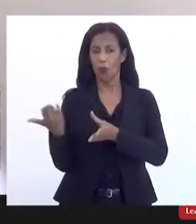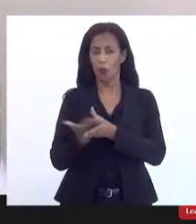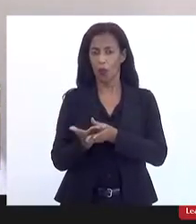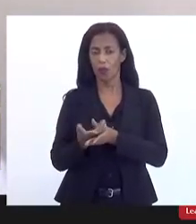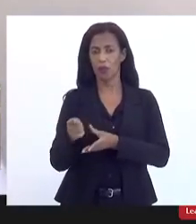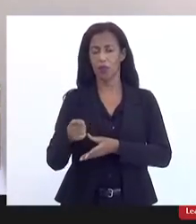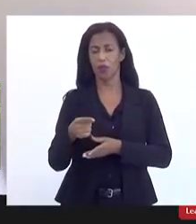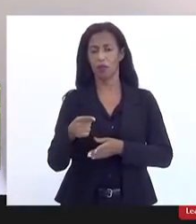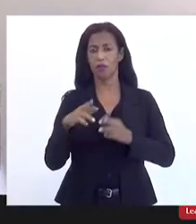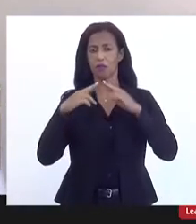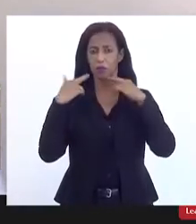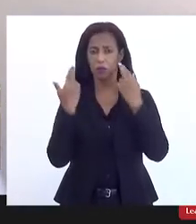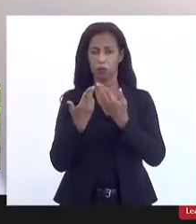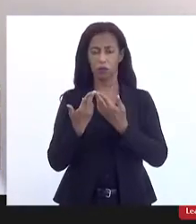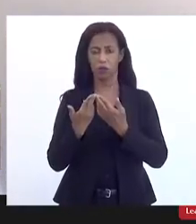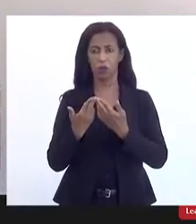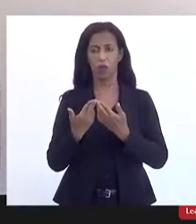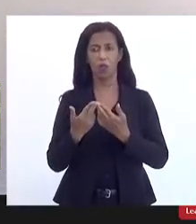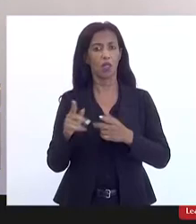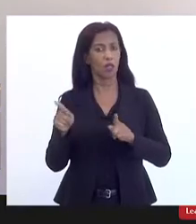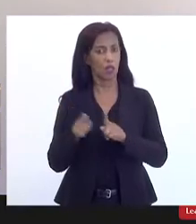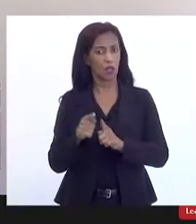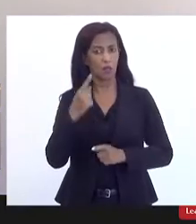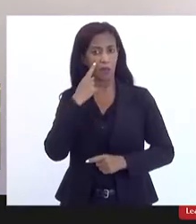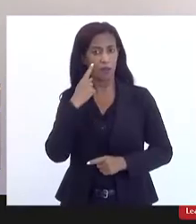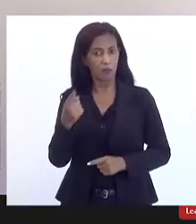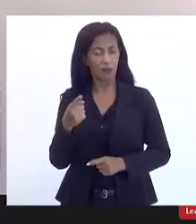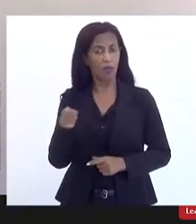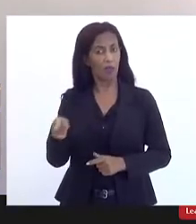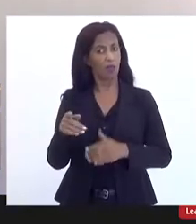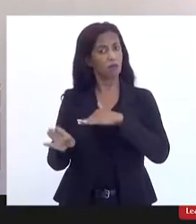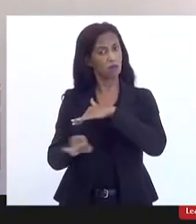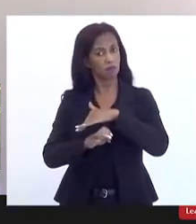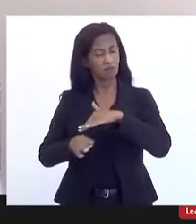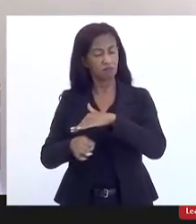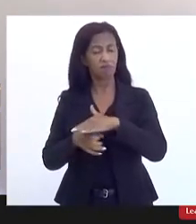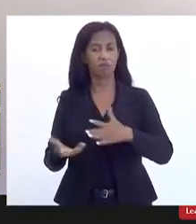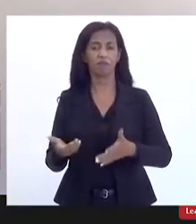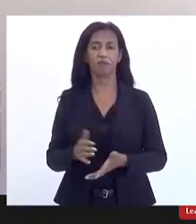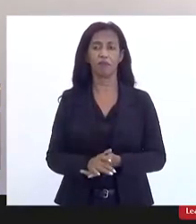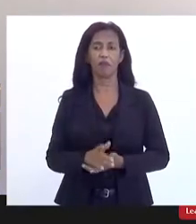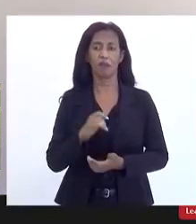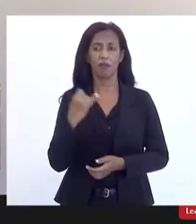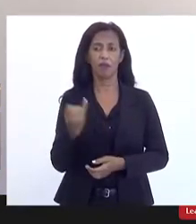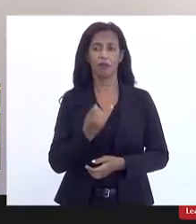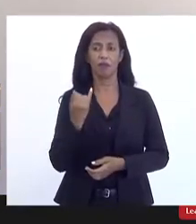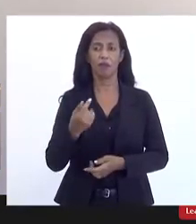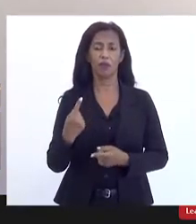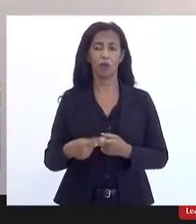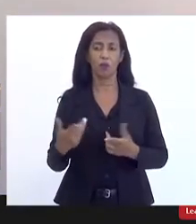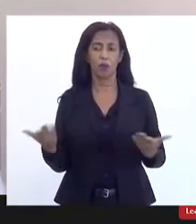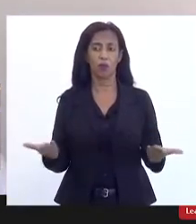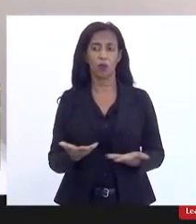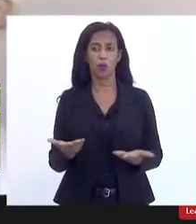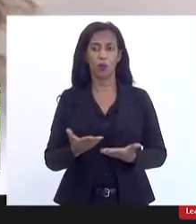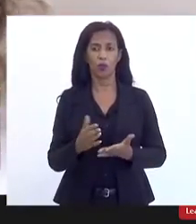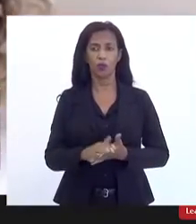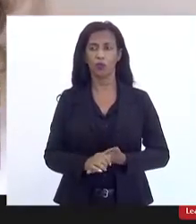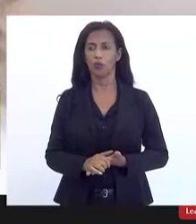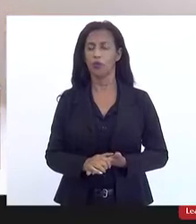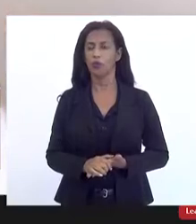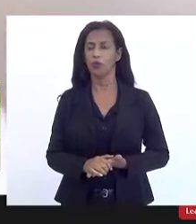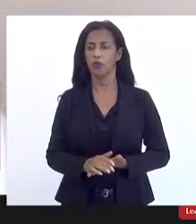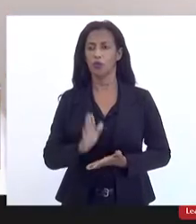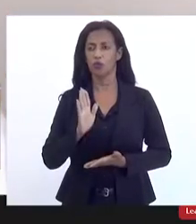audiência pública e até ouvir o lado da concessionária é importante que hoje por hoje aqui de Volta Redonda